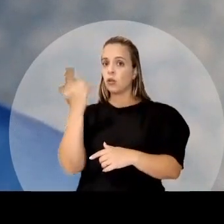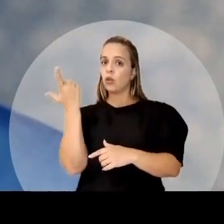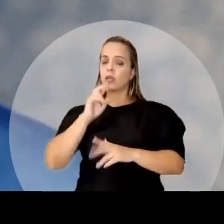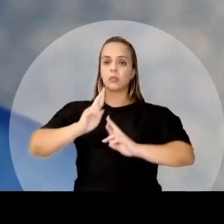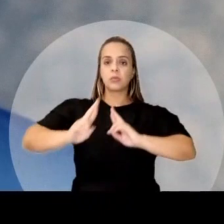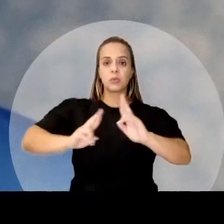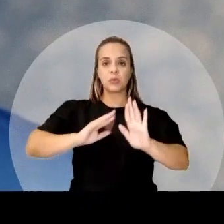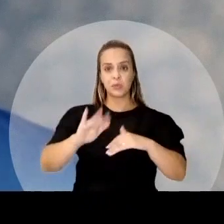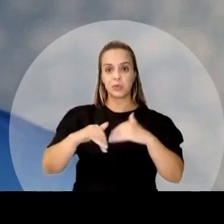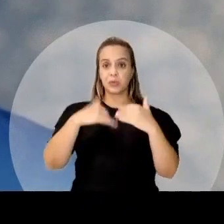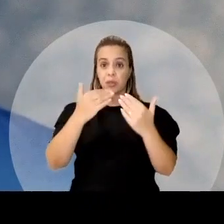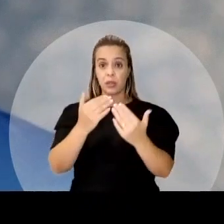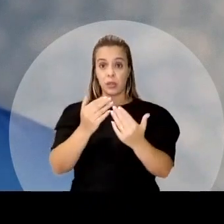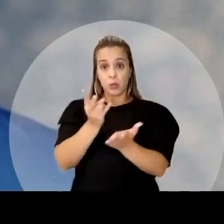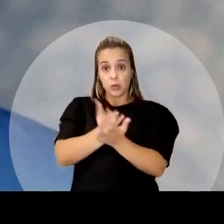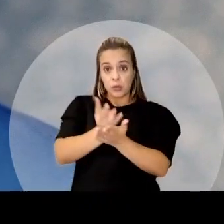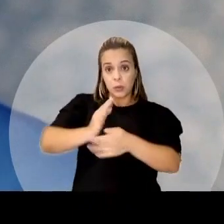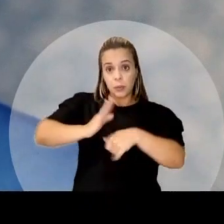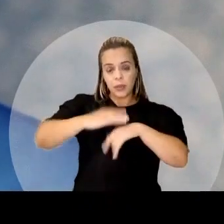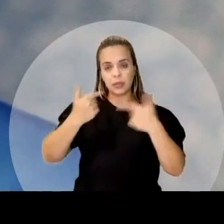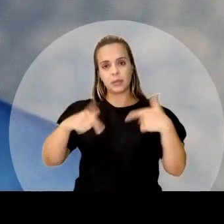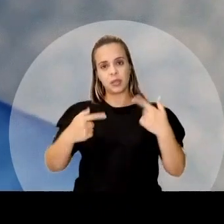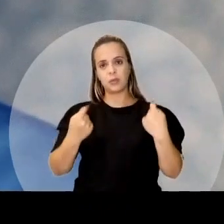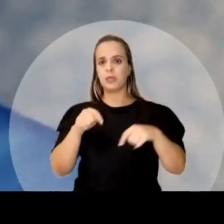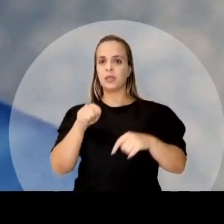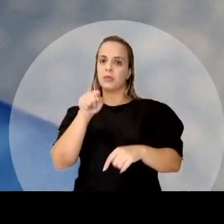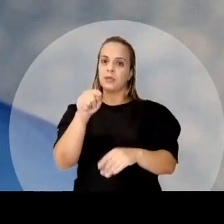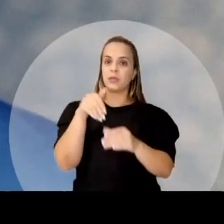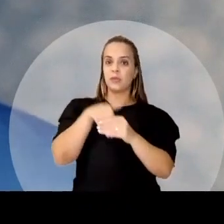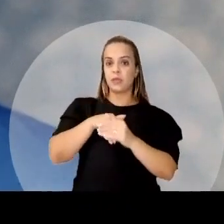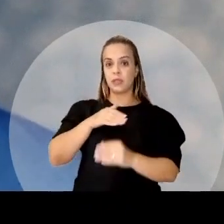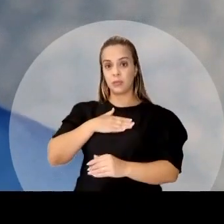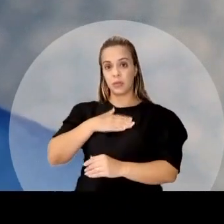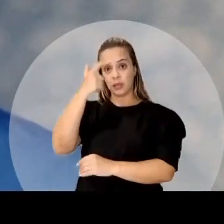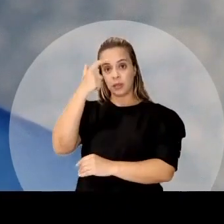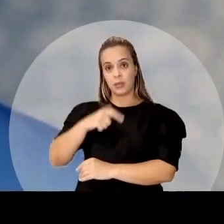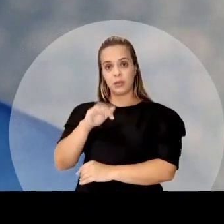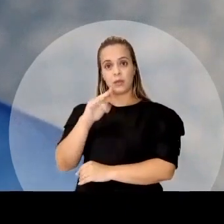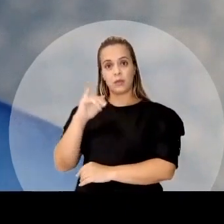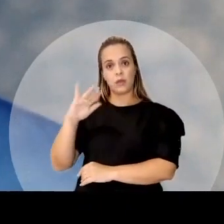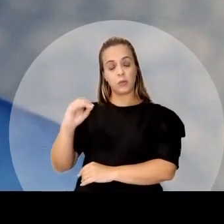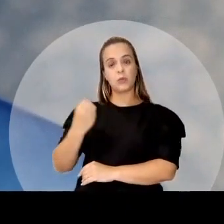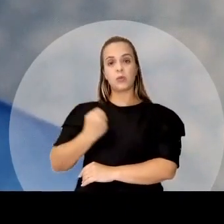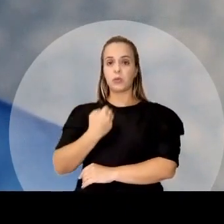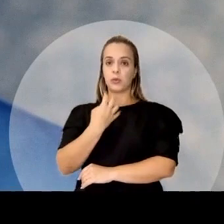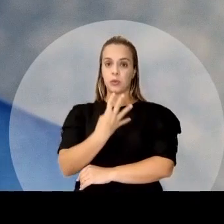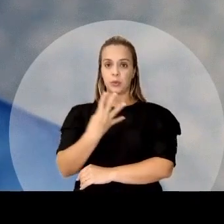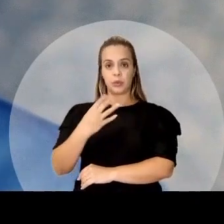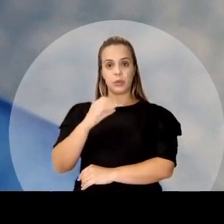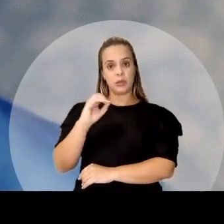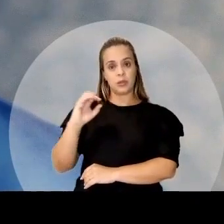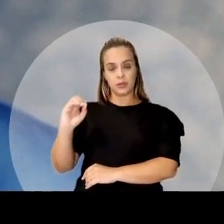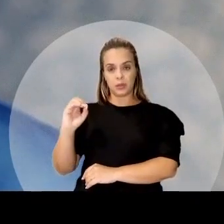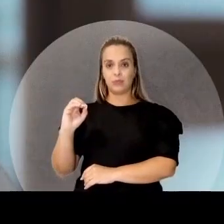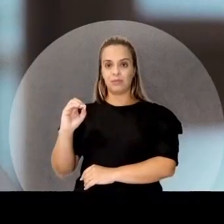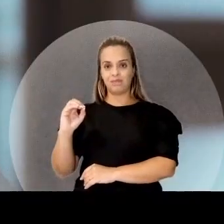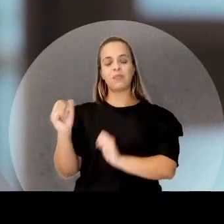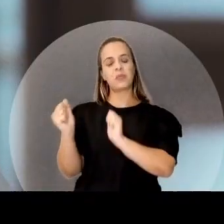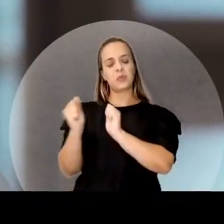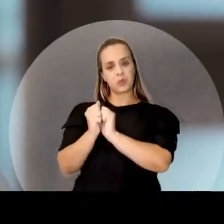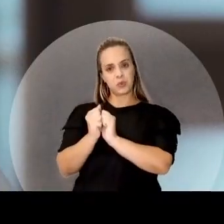Entrega resultado E para fazer ainda mais Eu preciso do seu voto Sou Fábio Garcia E meu número é 4400